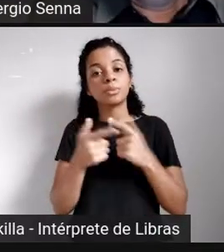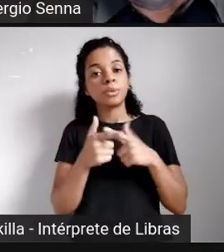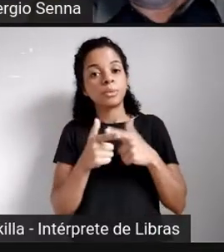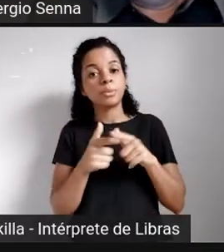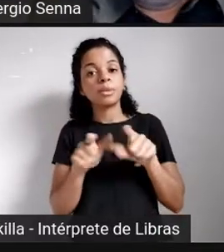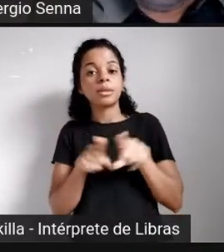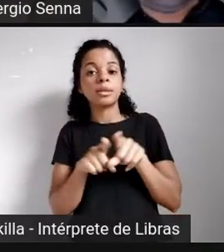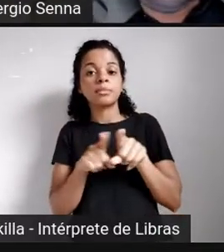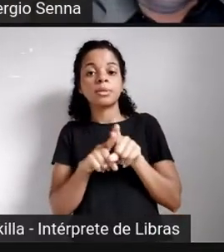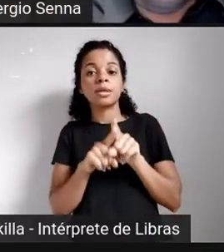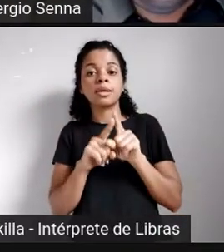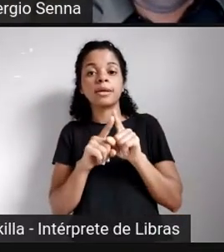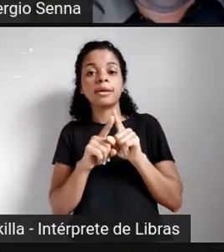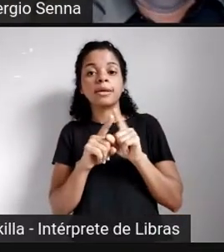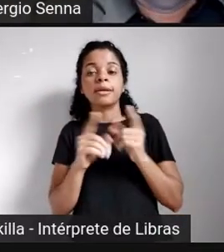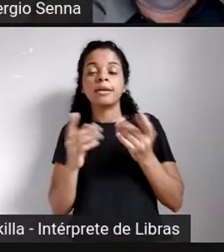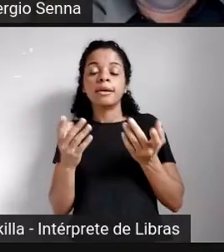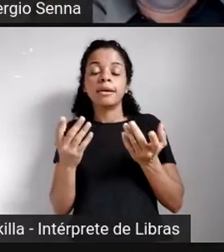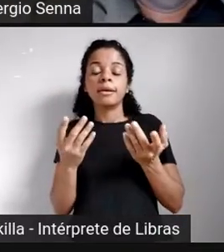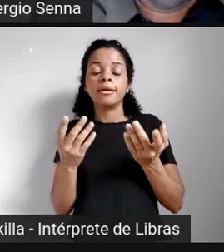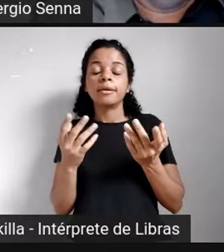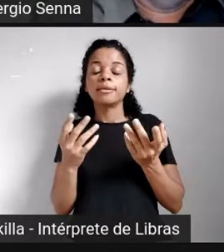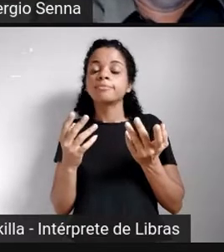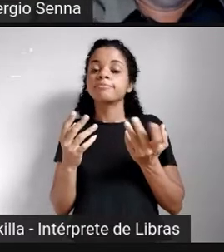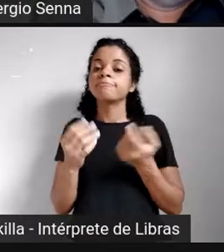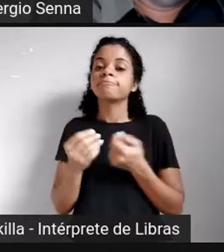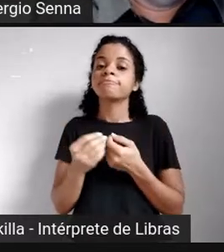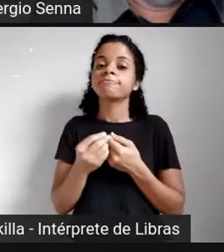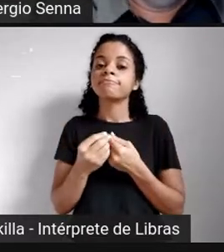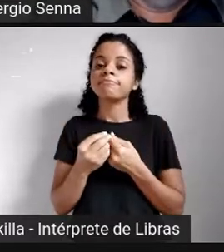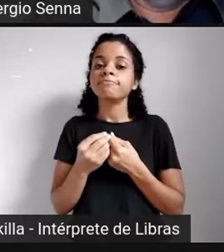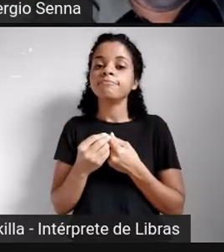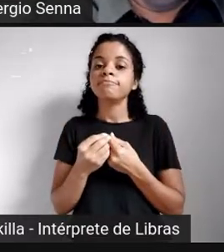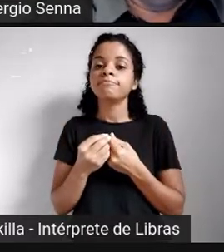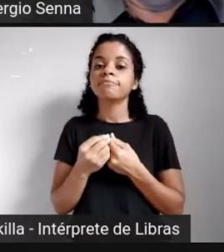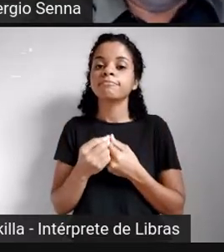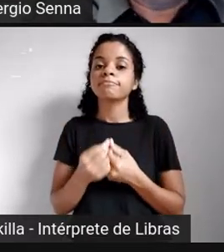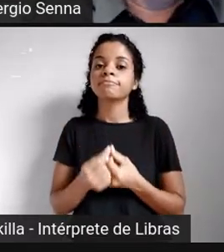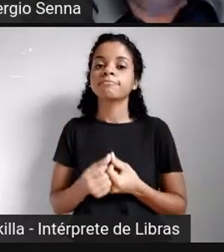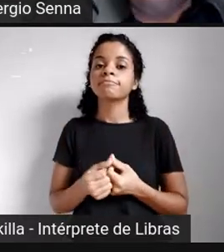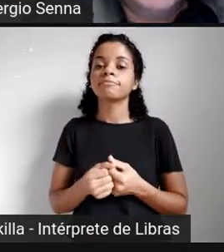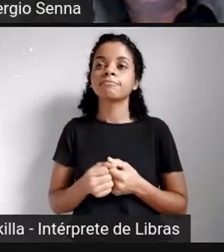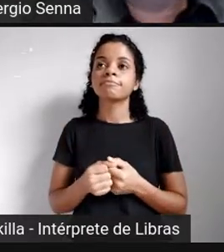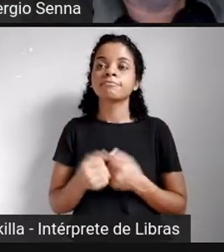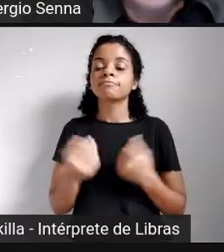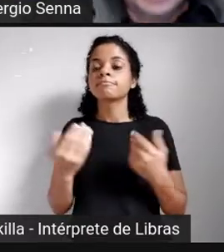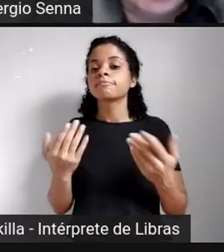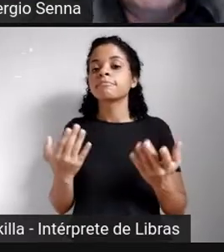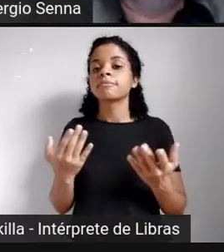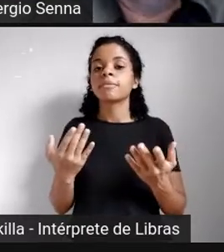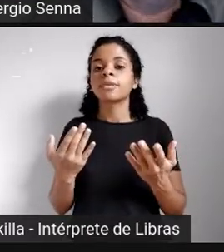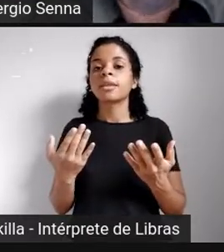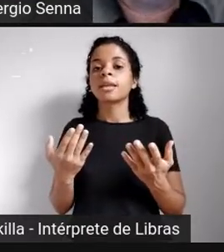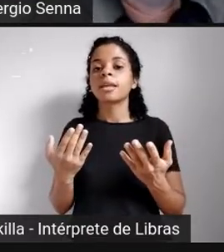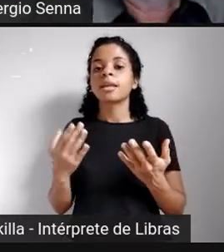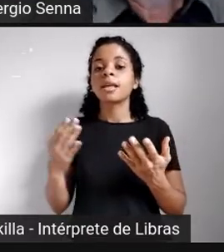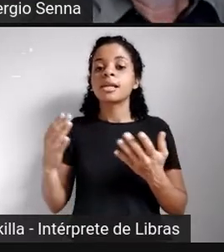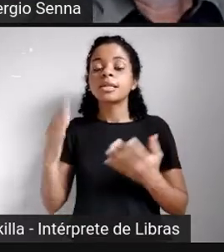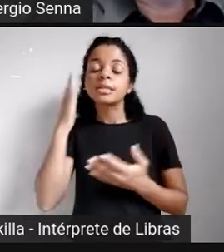a ocultação da real